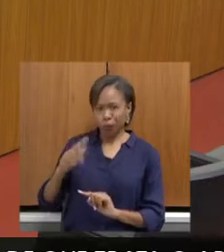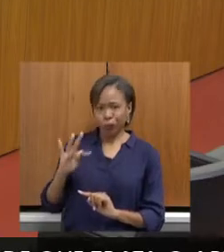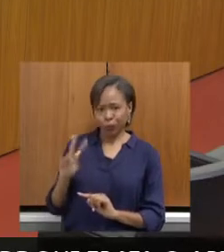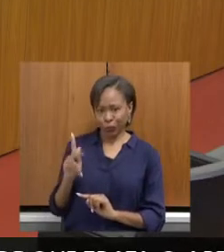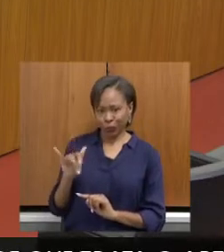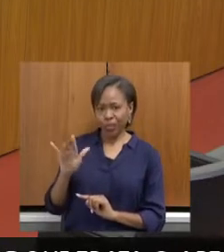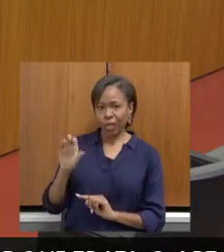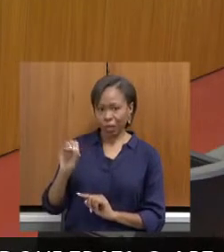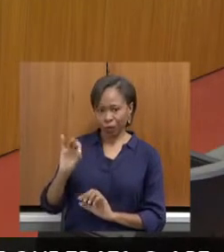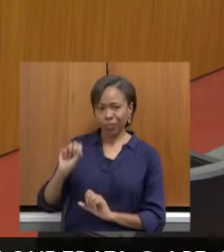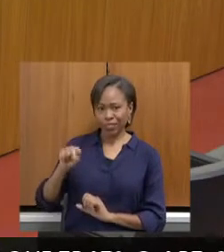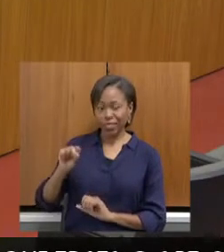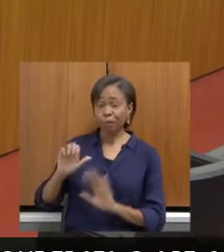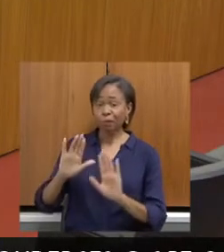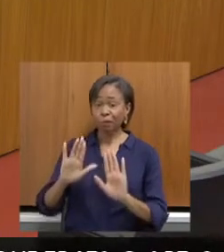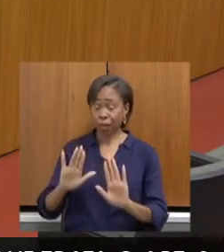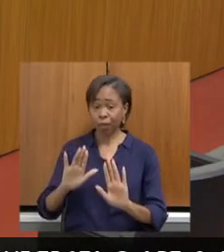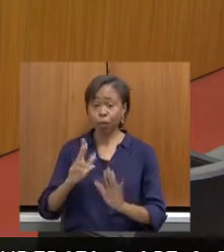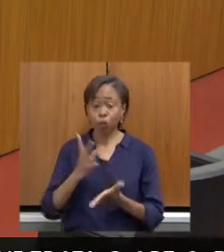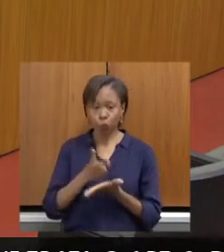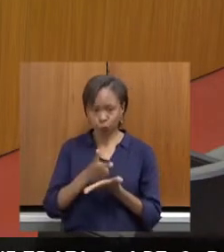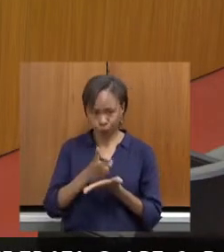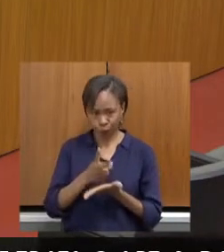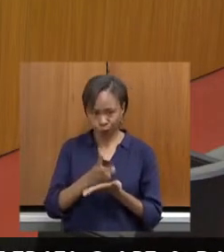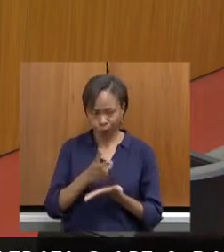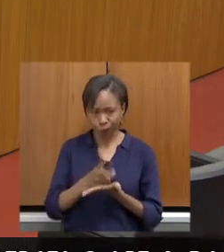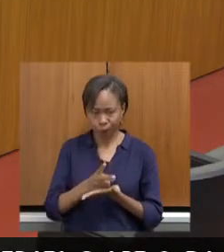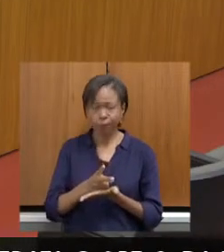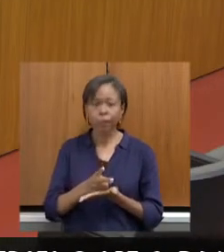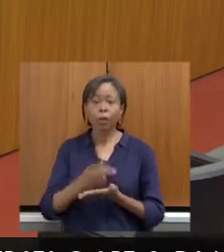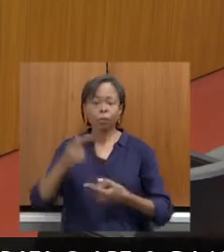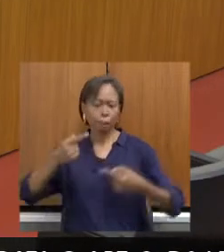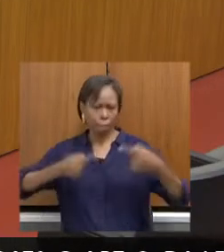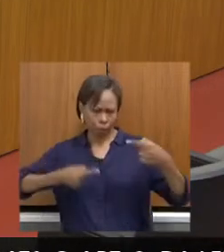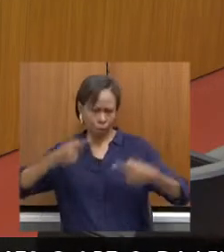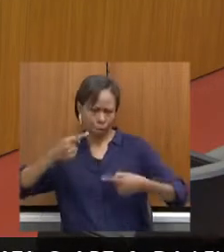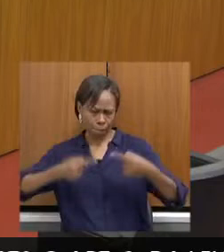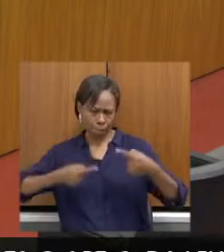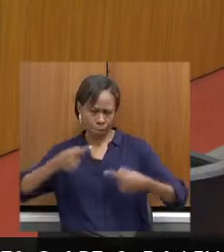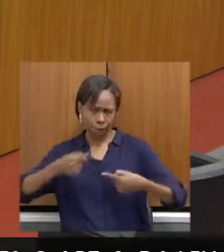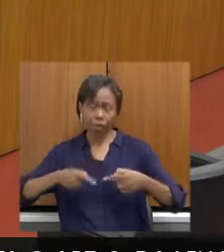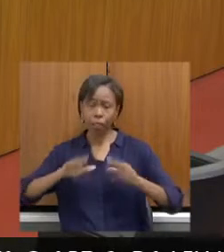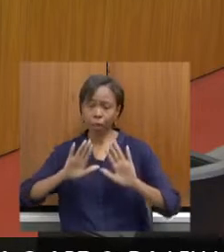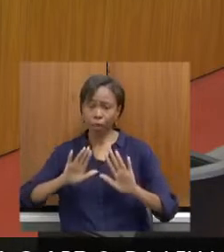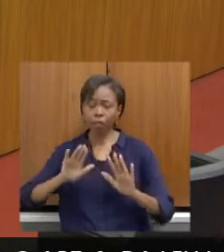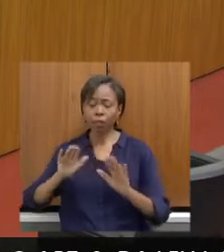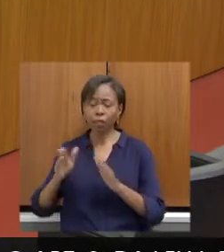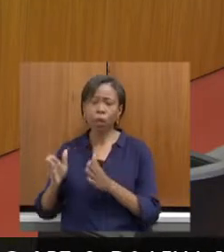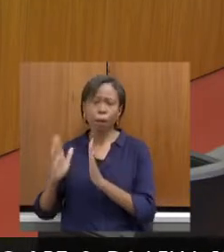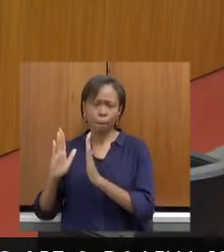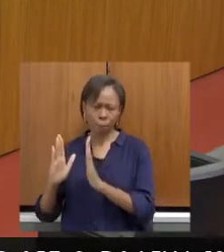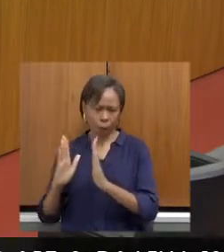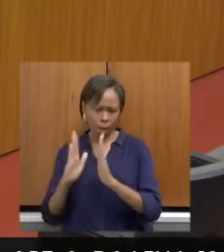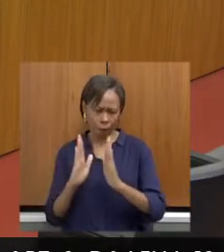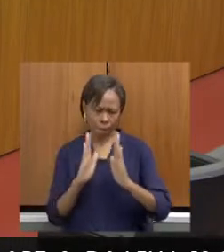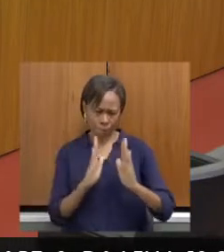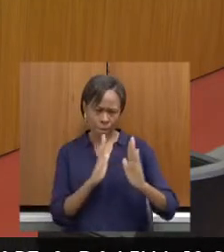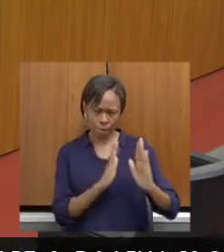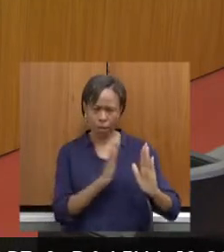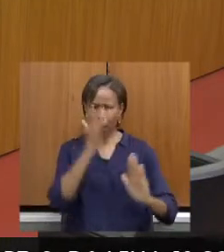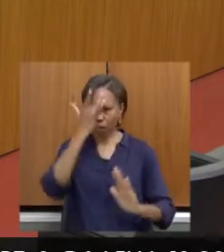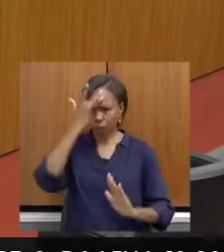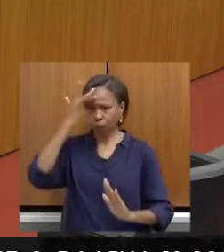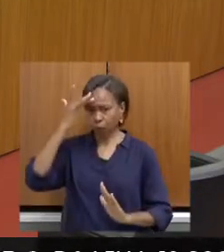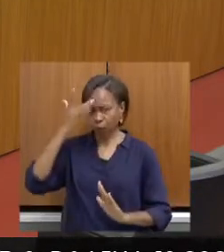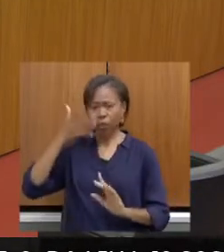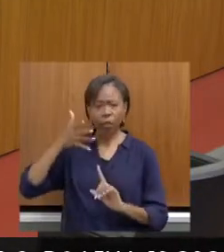para a gente dar um dinamismo aqui, como nós vamos fazer esse debate. A gente vai na sequência mesmo, vamos falando das pessoas que querem falar,